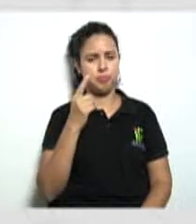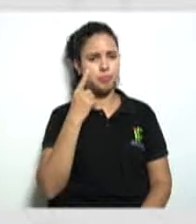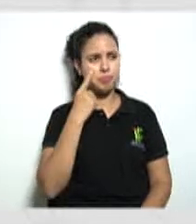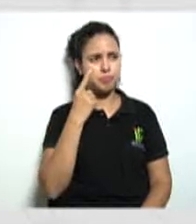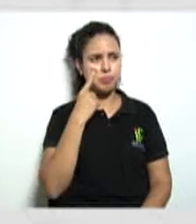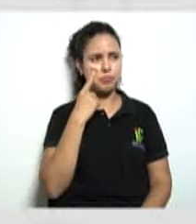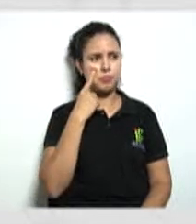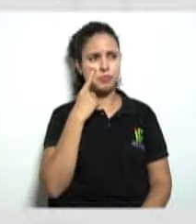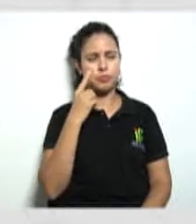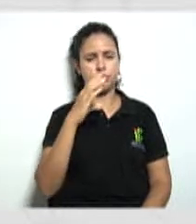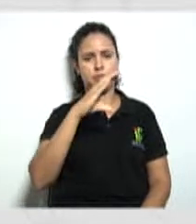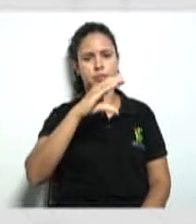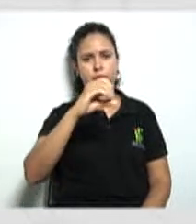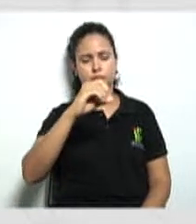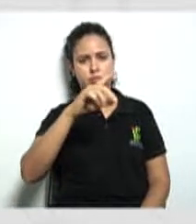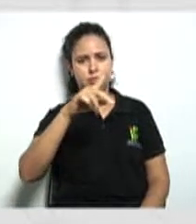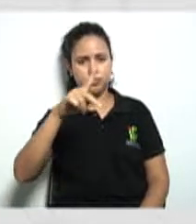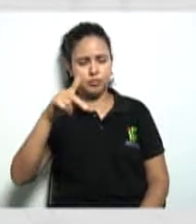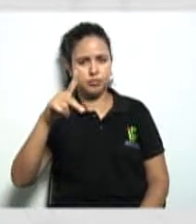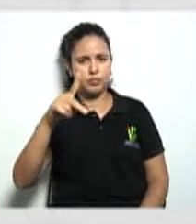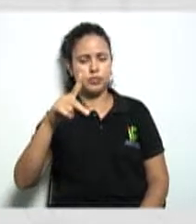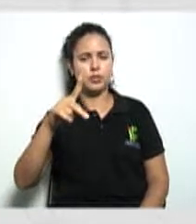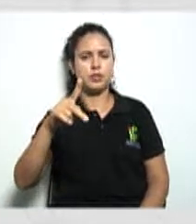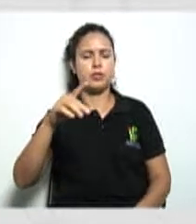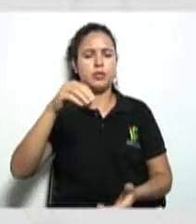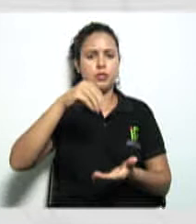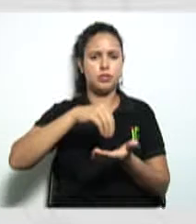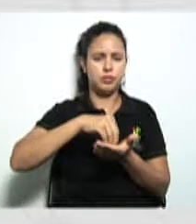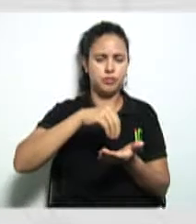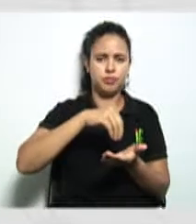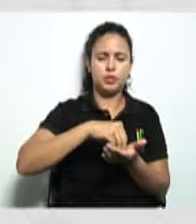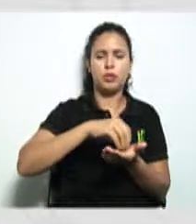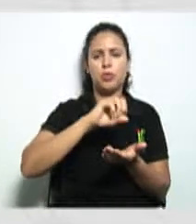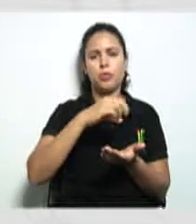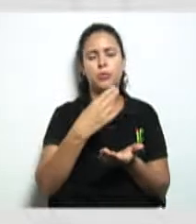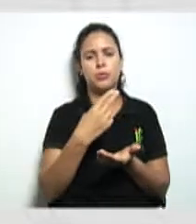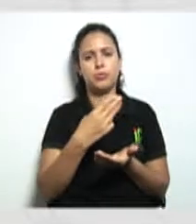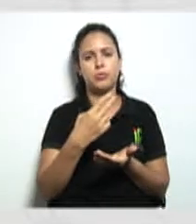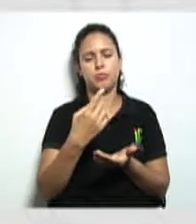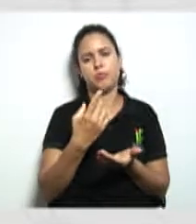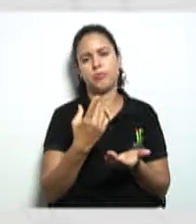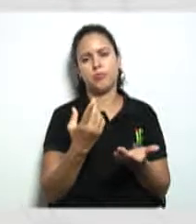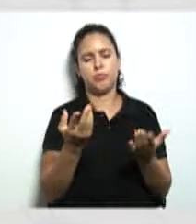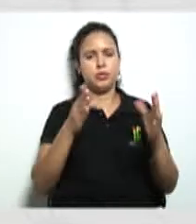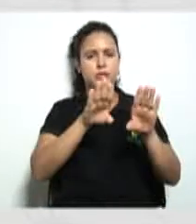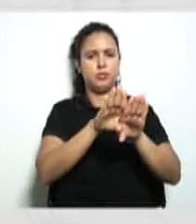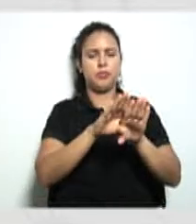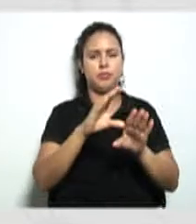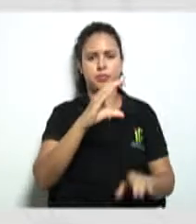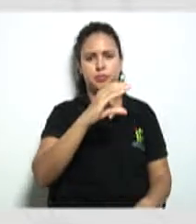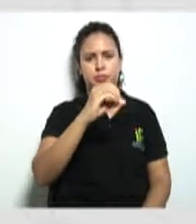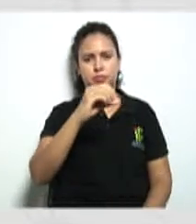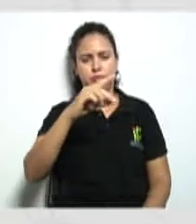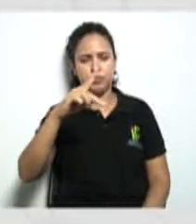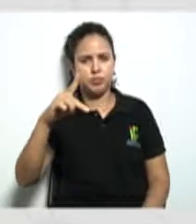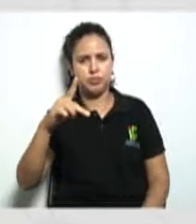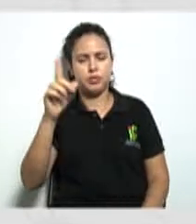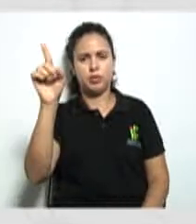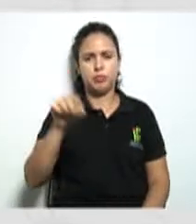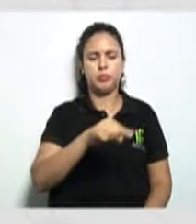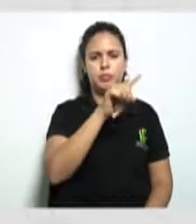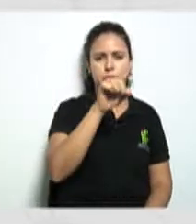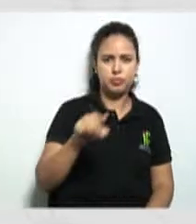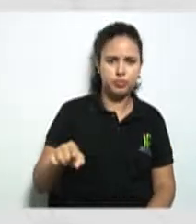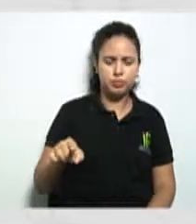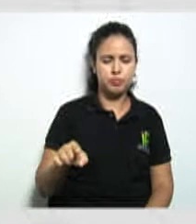a cooperativa deixou de existir encerrou as suas atividades então nesse momento o cooperado